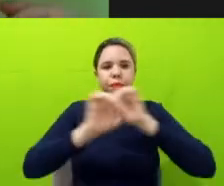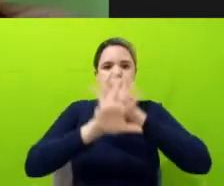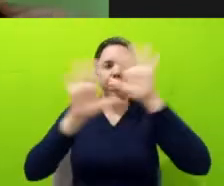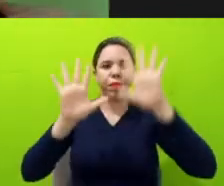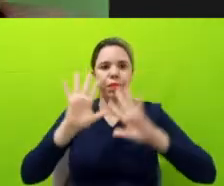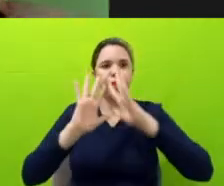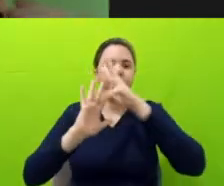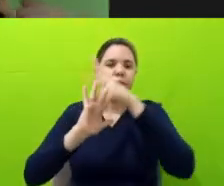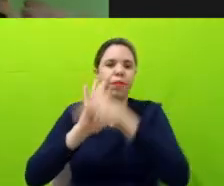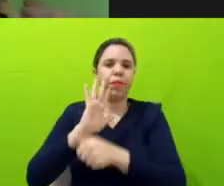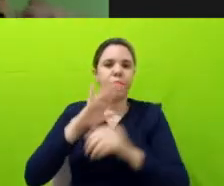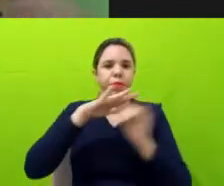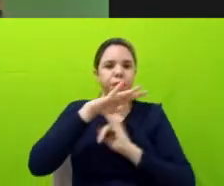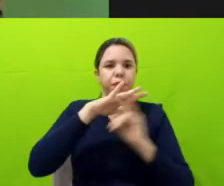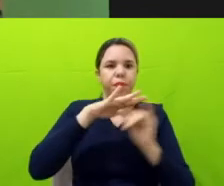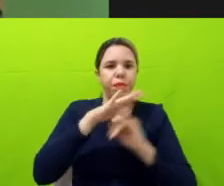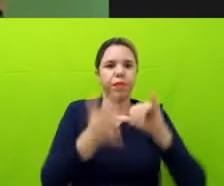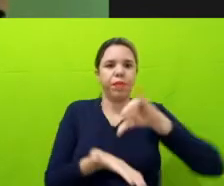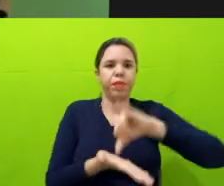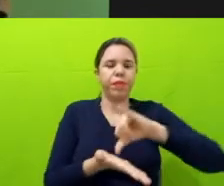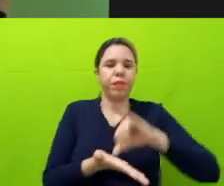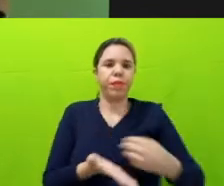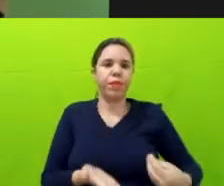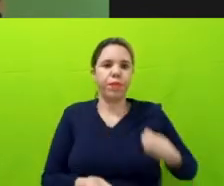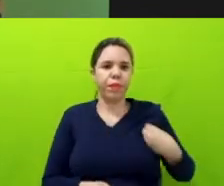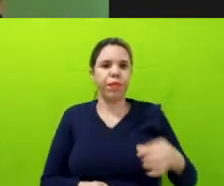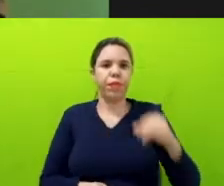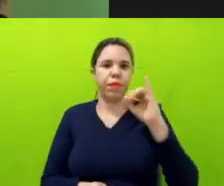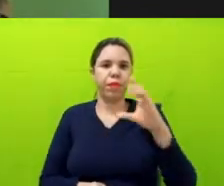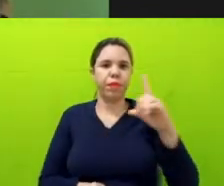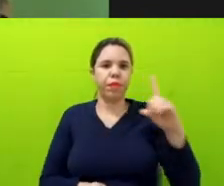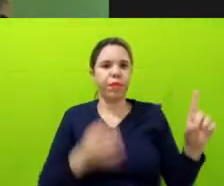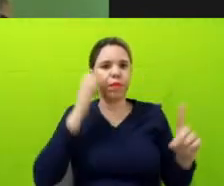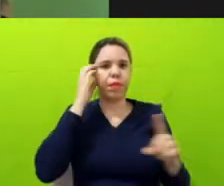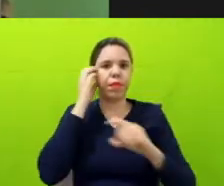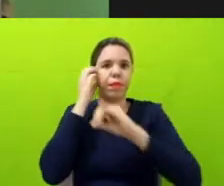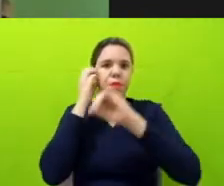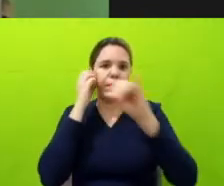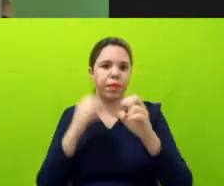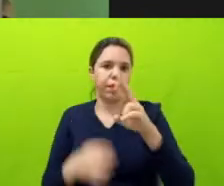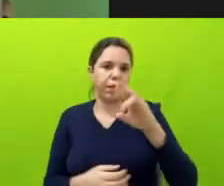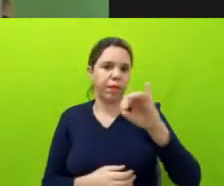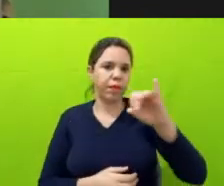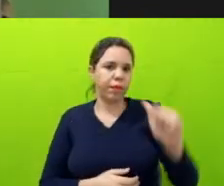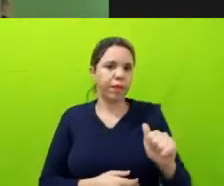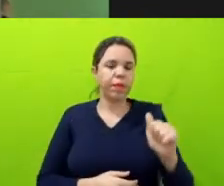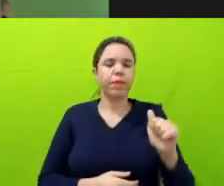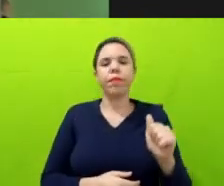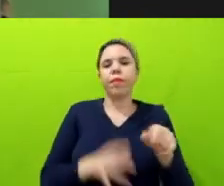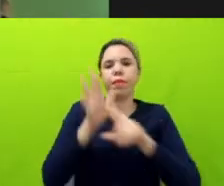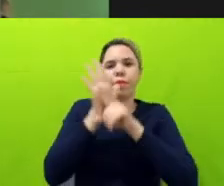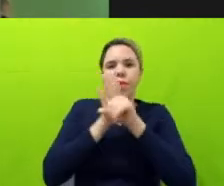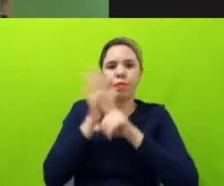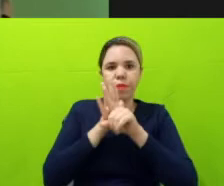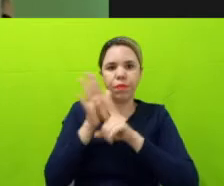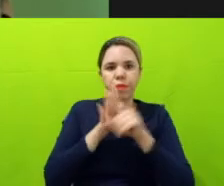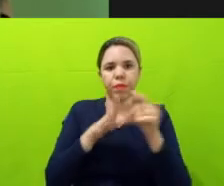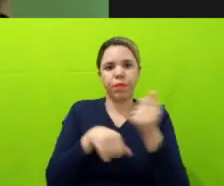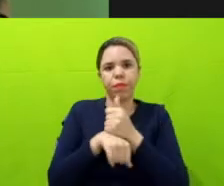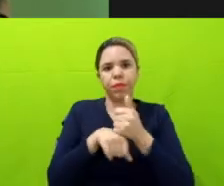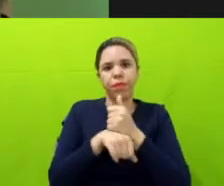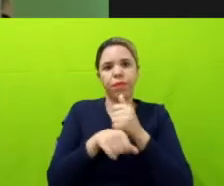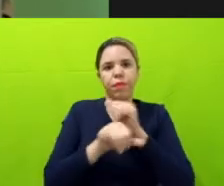do Instituto Centro de Vida, o ICV, a Jéssica Botelli, pesquisadora do Atlas da Notícia,